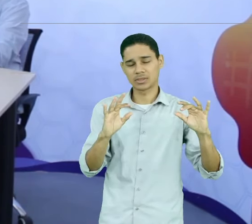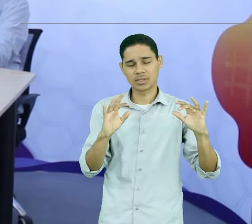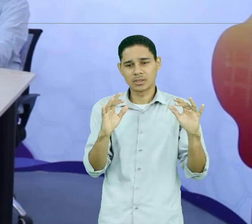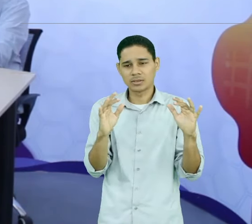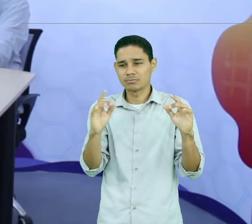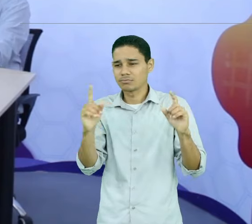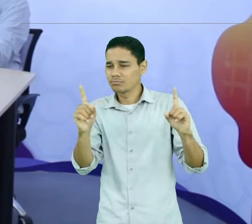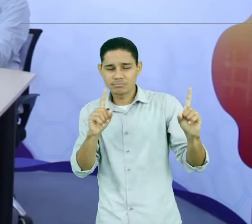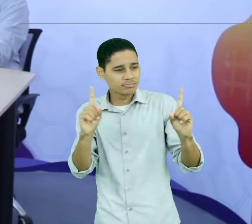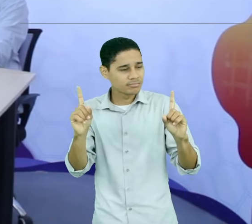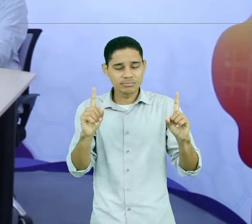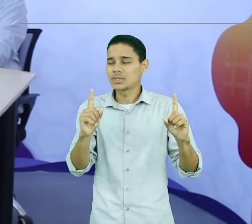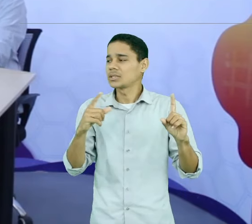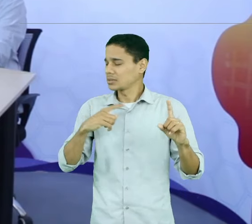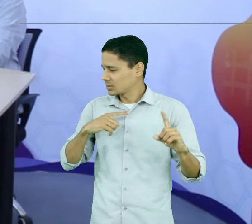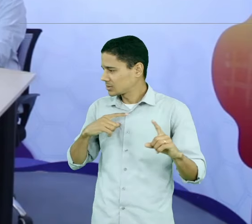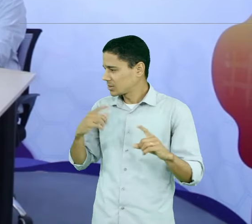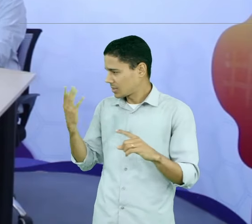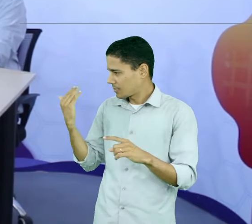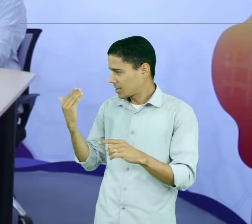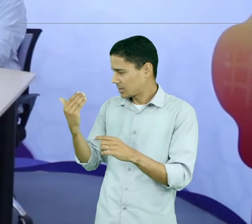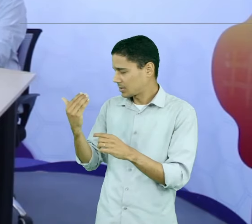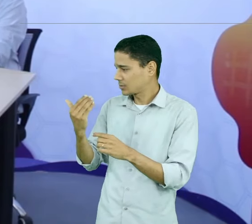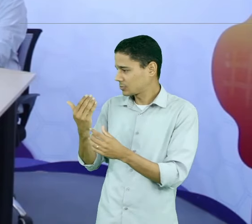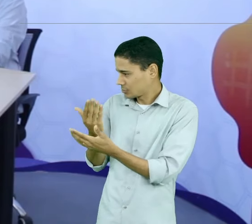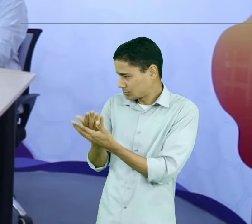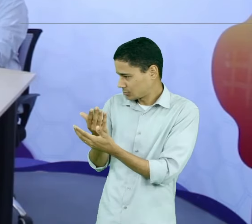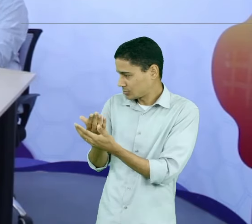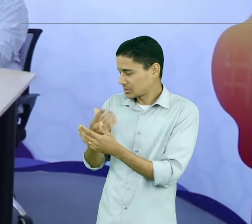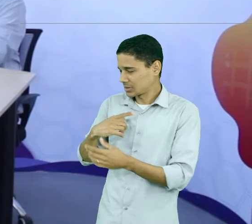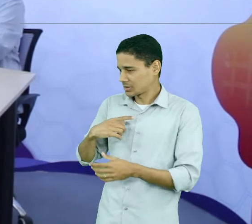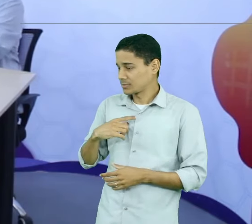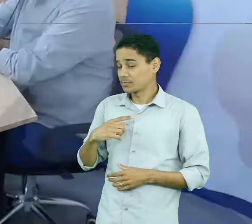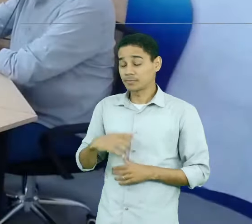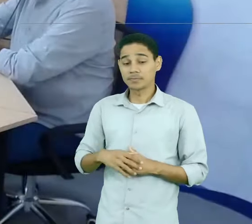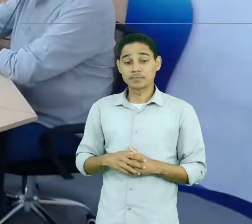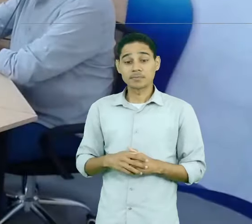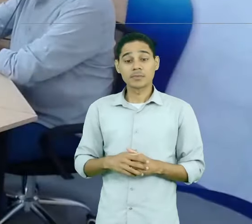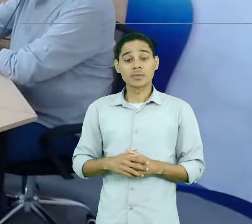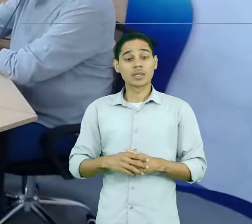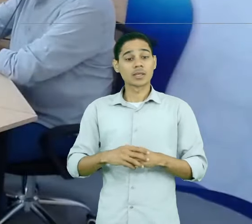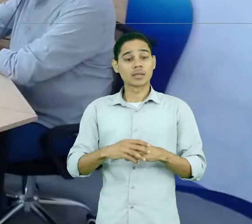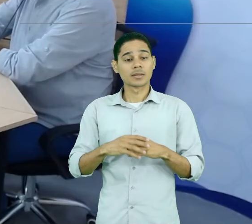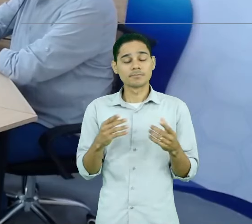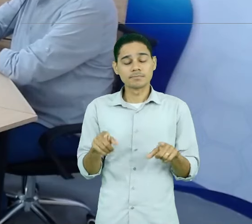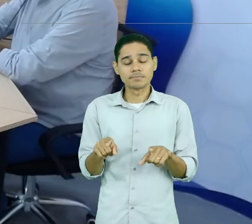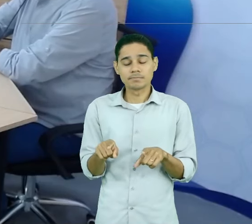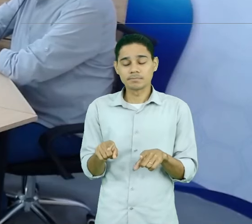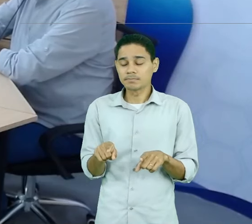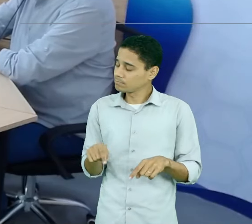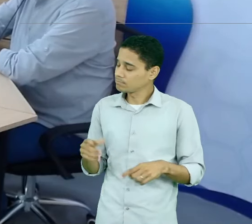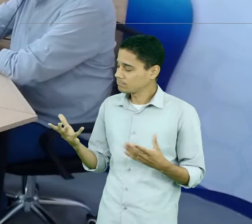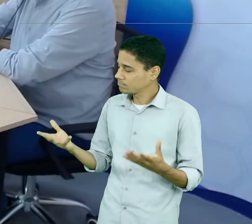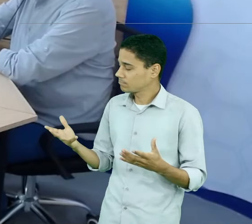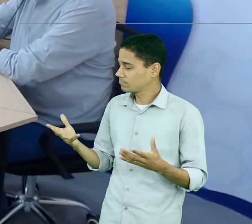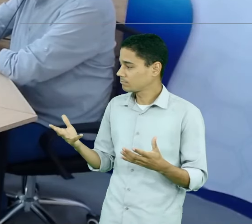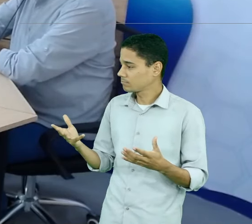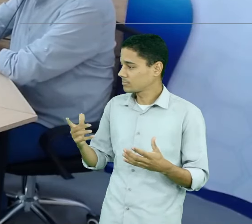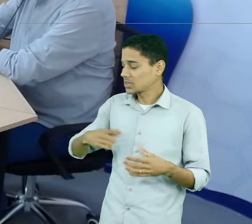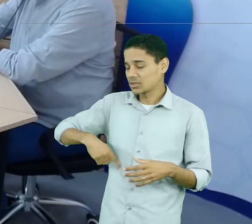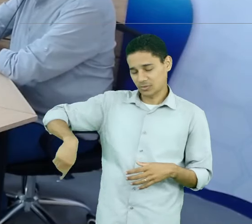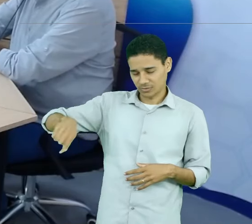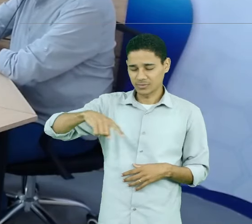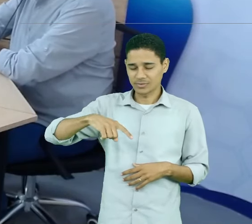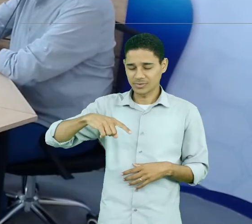detalhadinho no nosso e-book, pessoal. E aí, eu tenho certeza que todos aqui estão